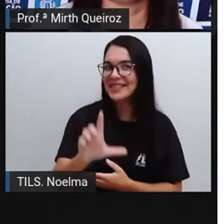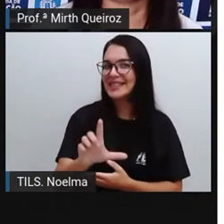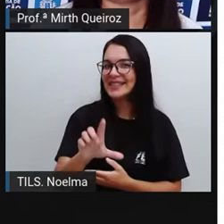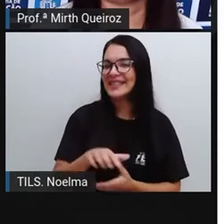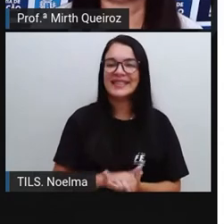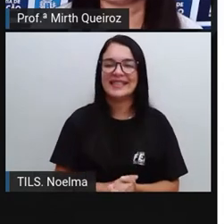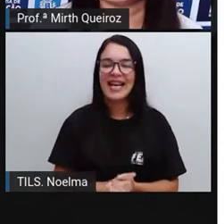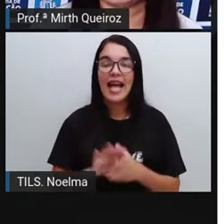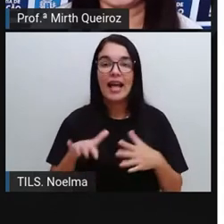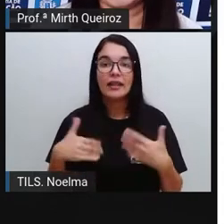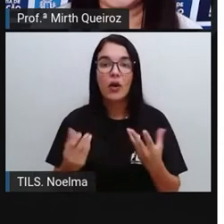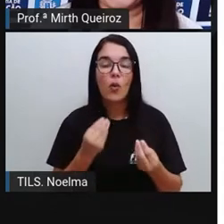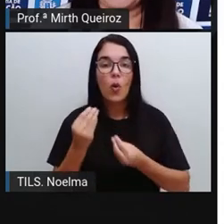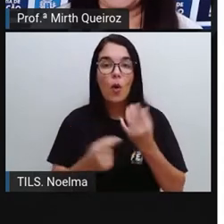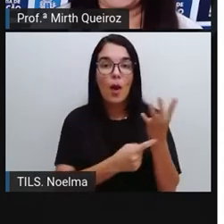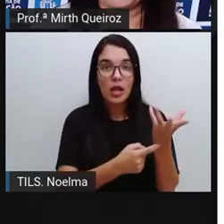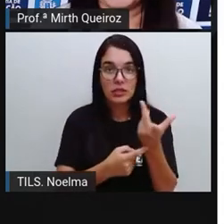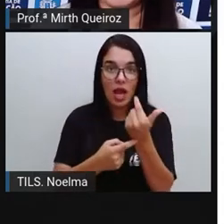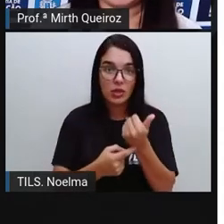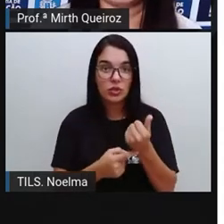As obras e características.